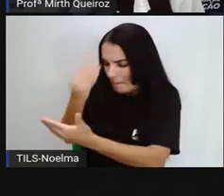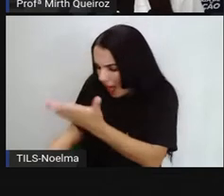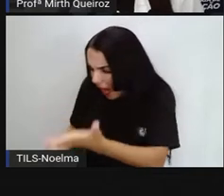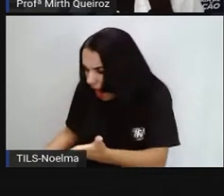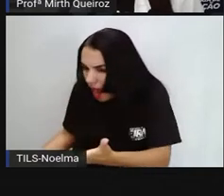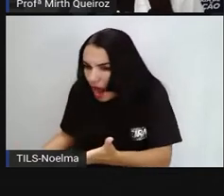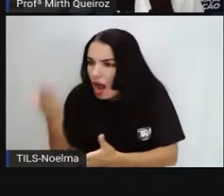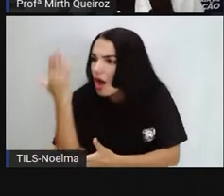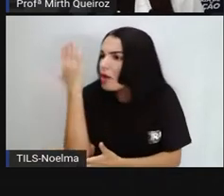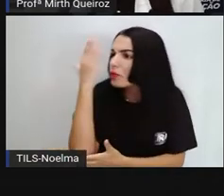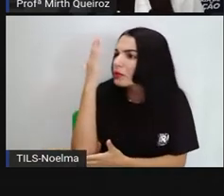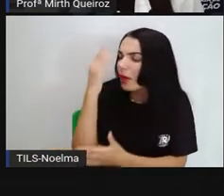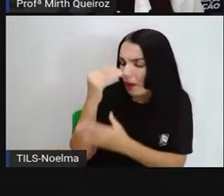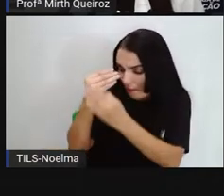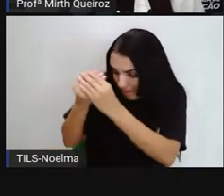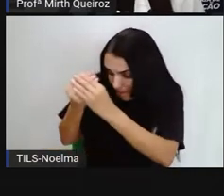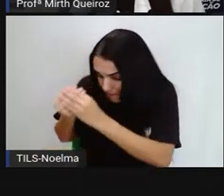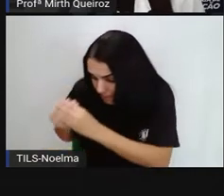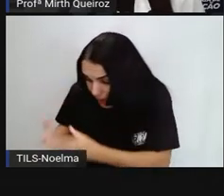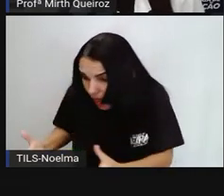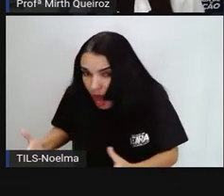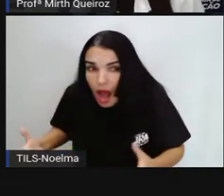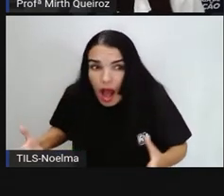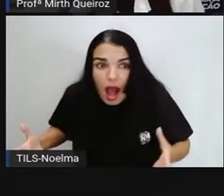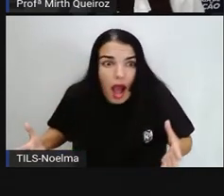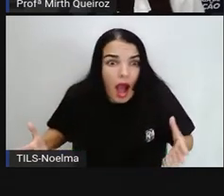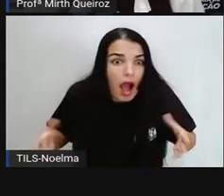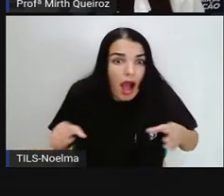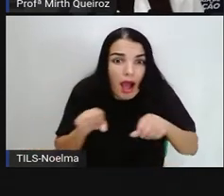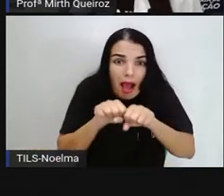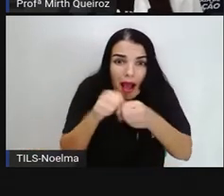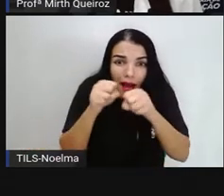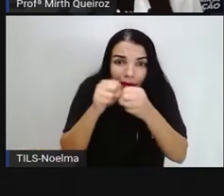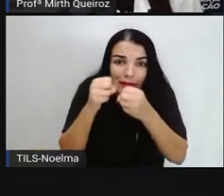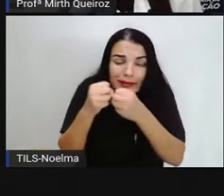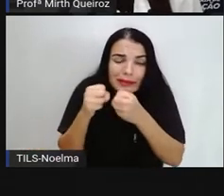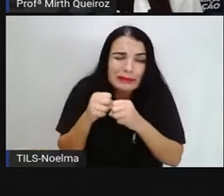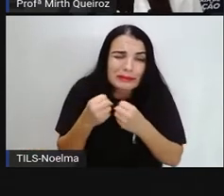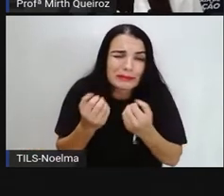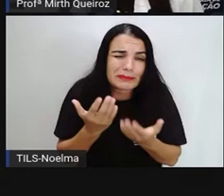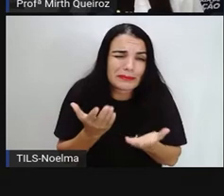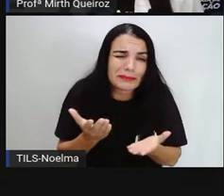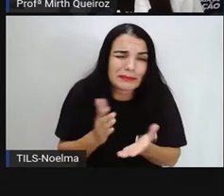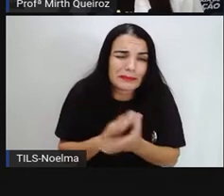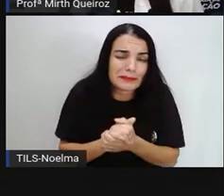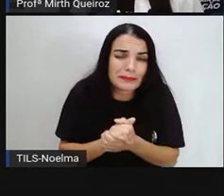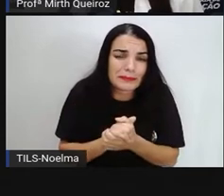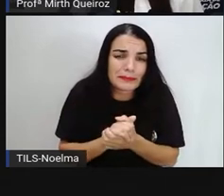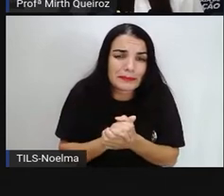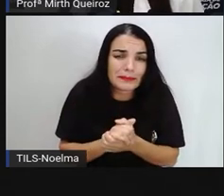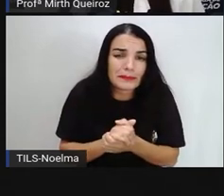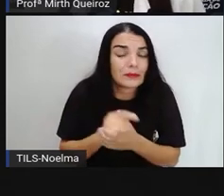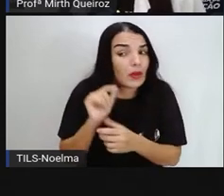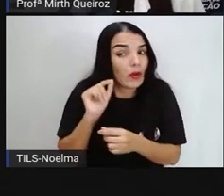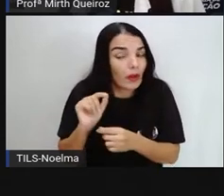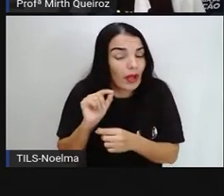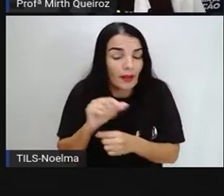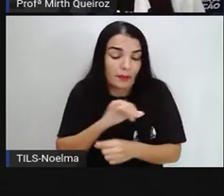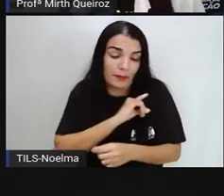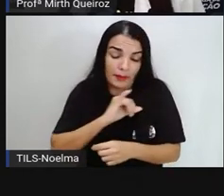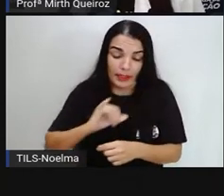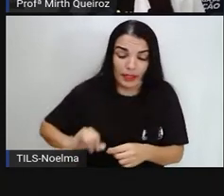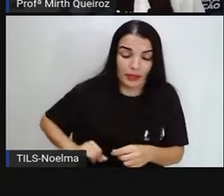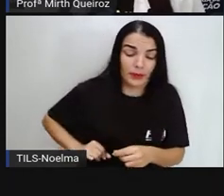Então, esse mensageiro, ele deixou cair o espelho e se partiu. O espelho do imperador. O